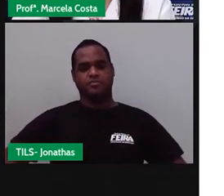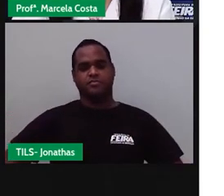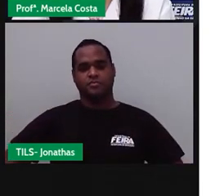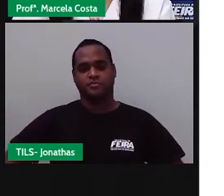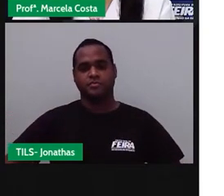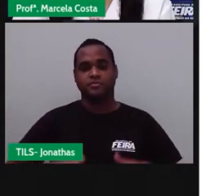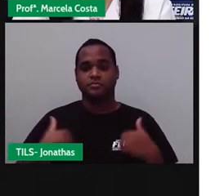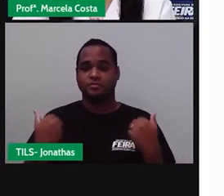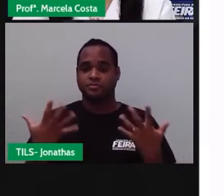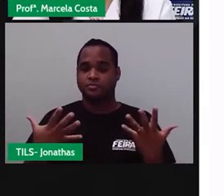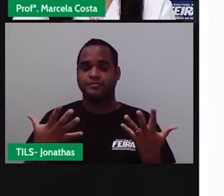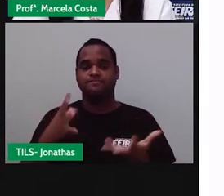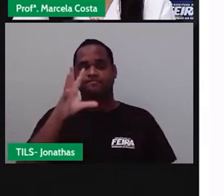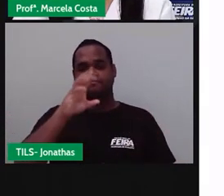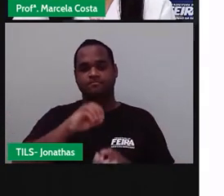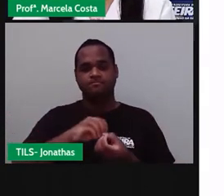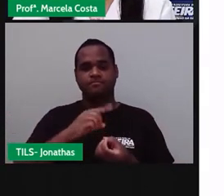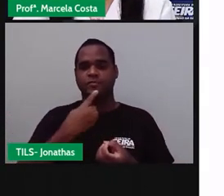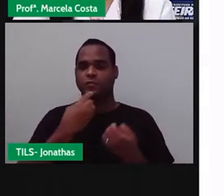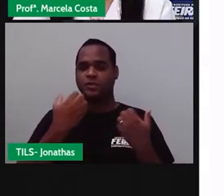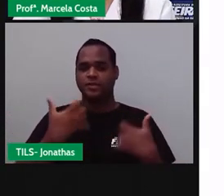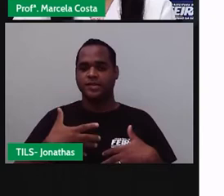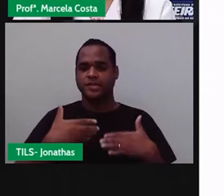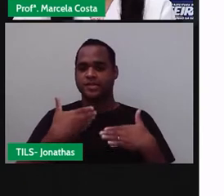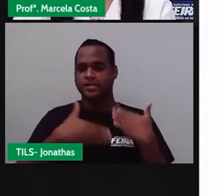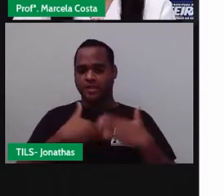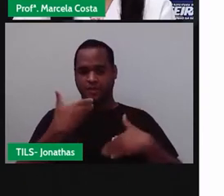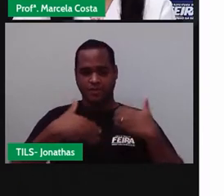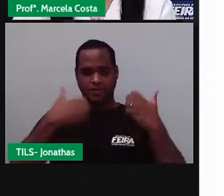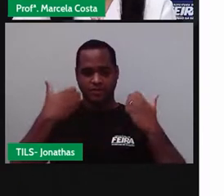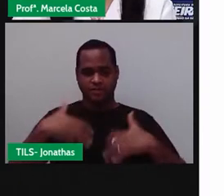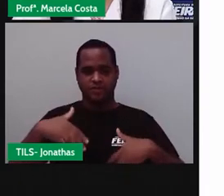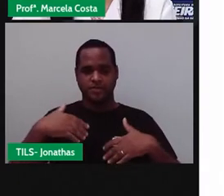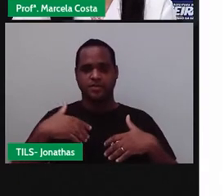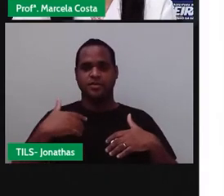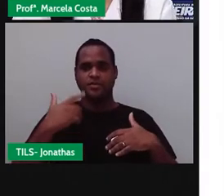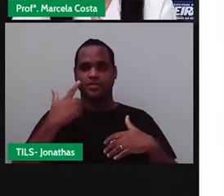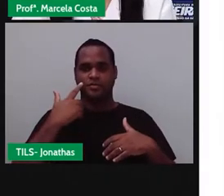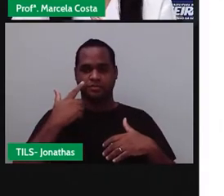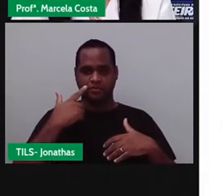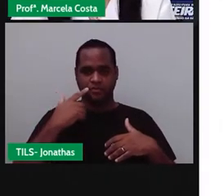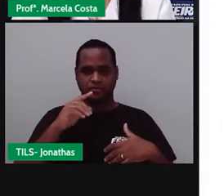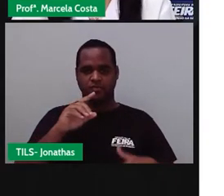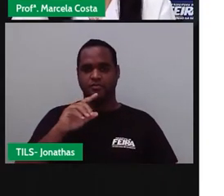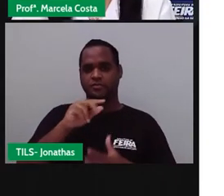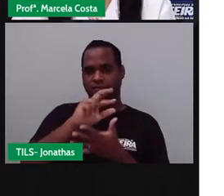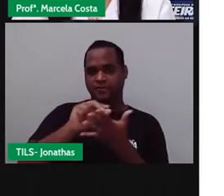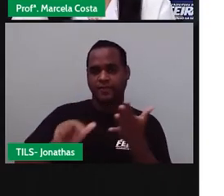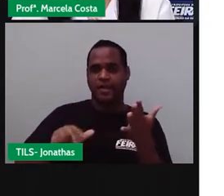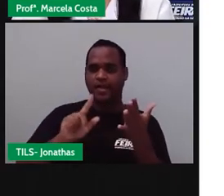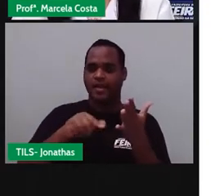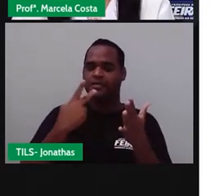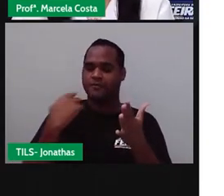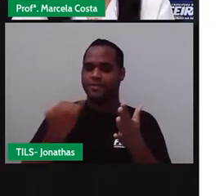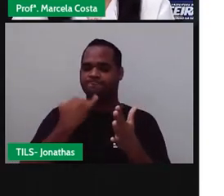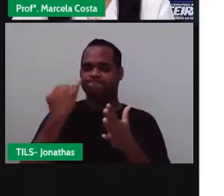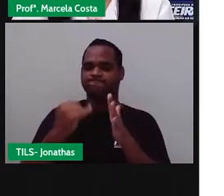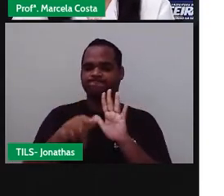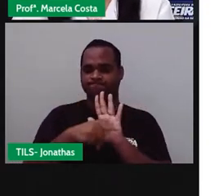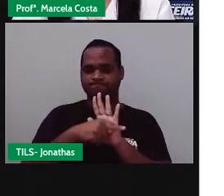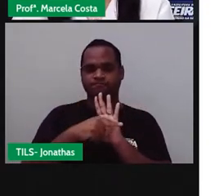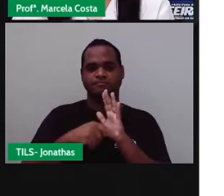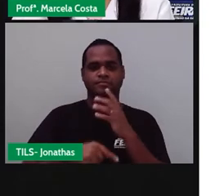Então, aí vem falando depois de diversidade, é a chave do pertencimento.